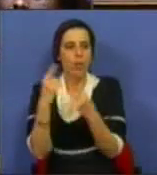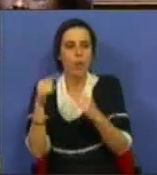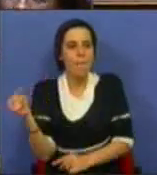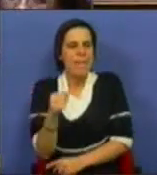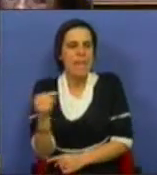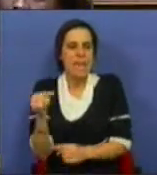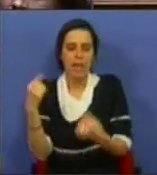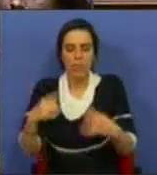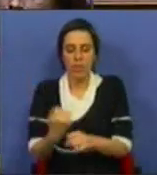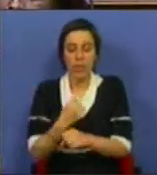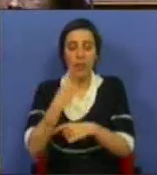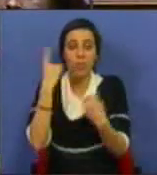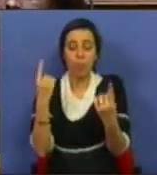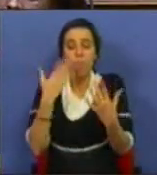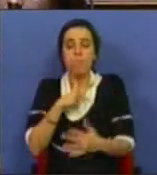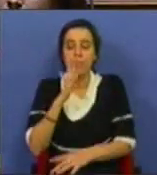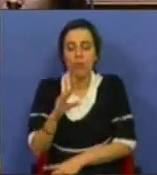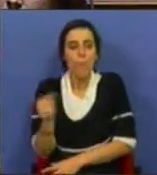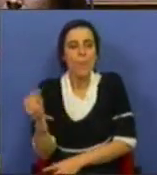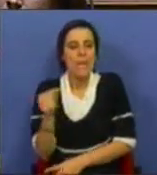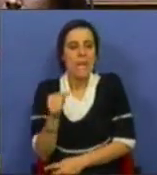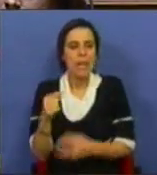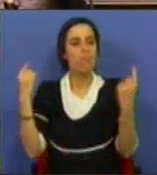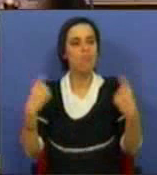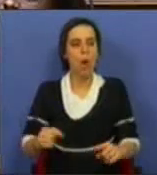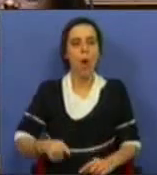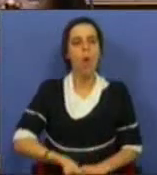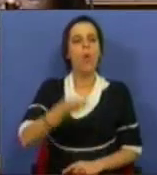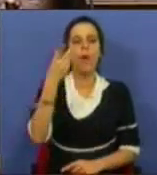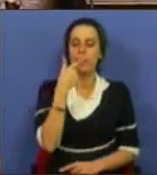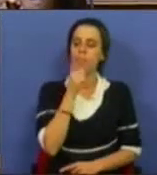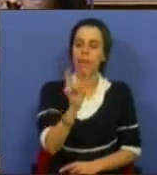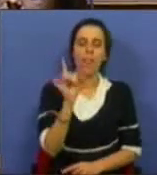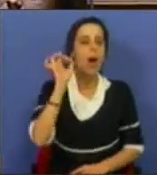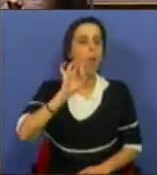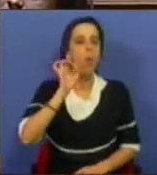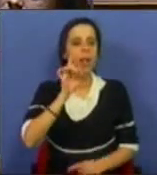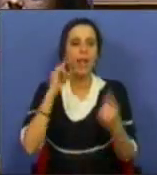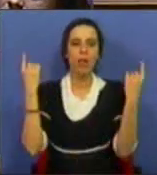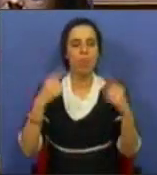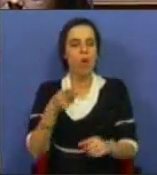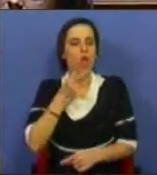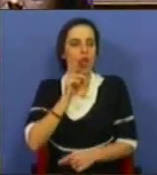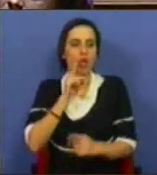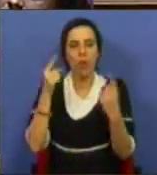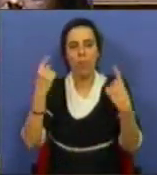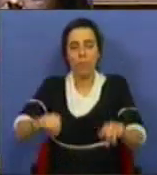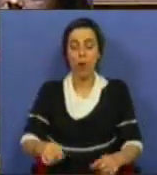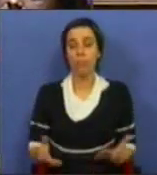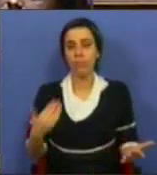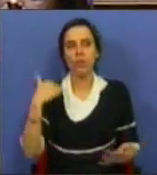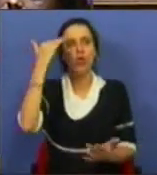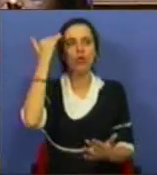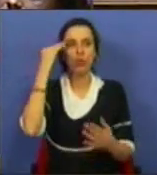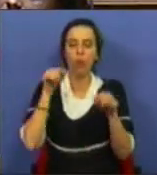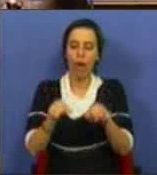mínimos, serviços públicos de saúde pelos mínimos, em que quantas vezes a palavra qualidade é apenas um pretexto. Eu julgo que é